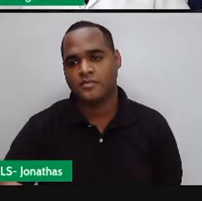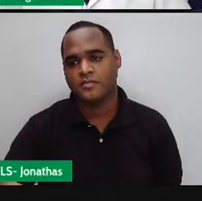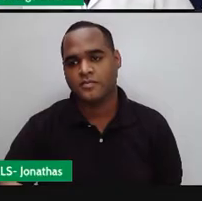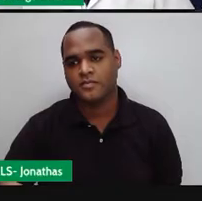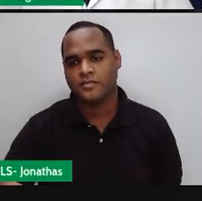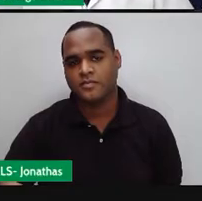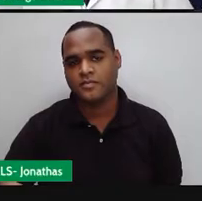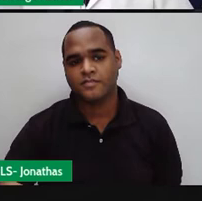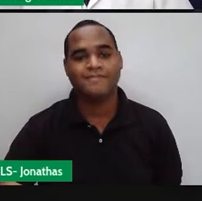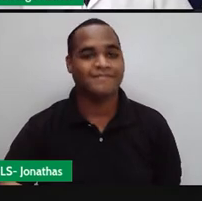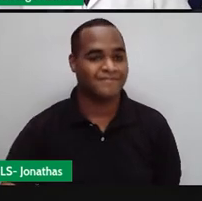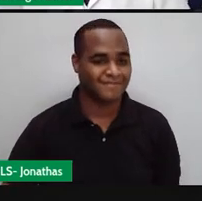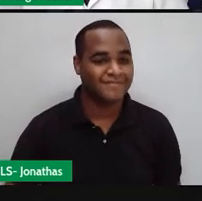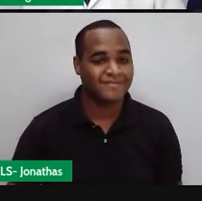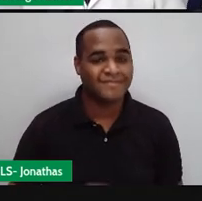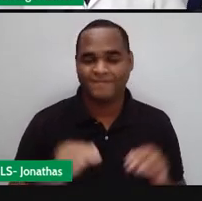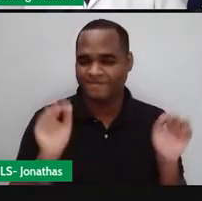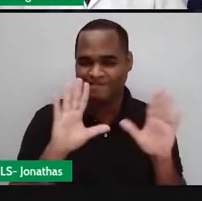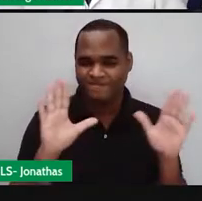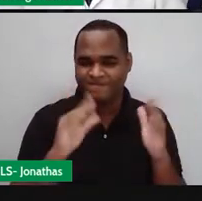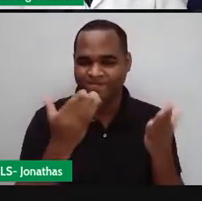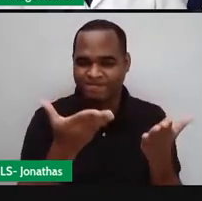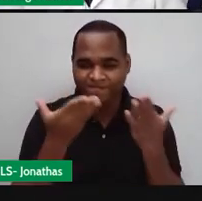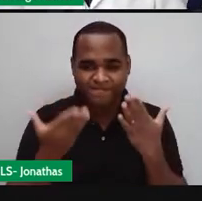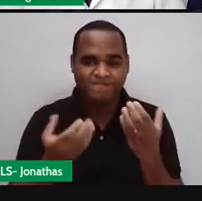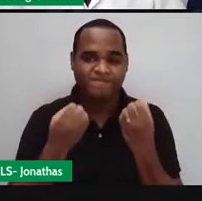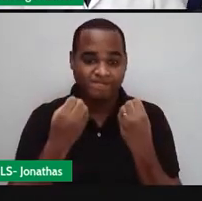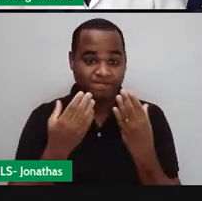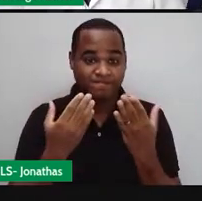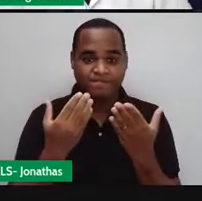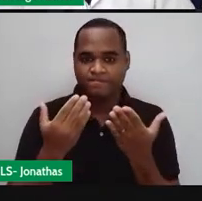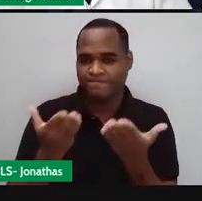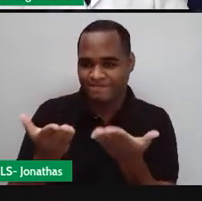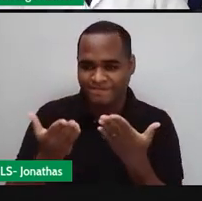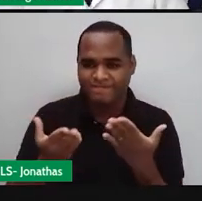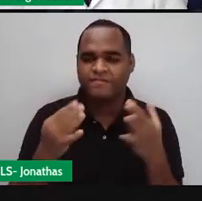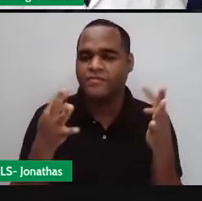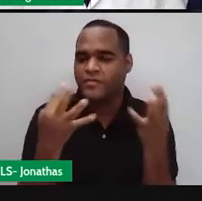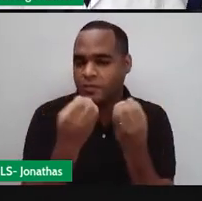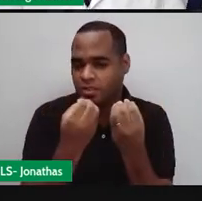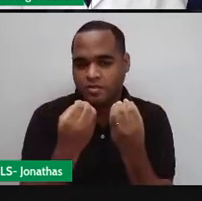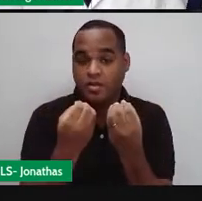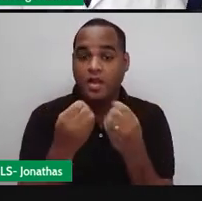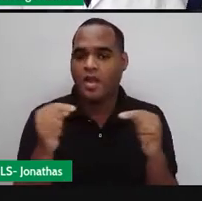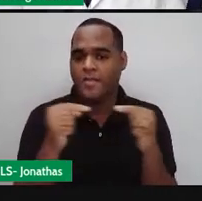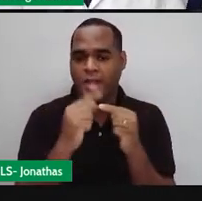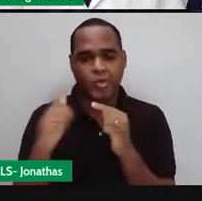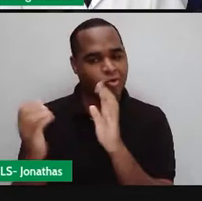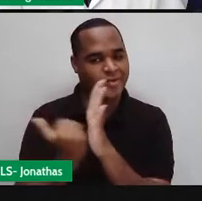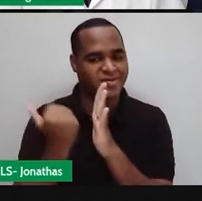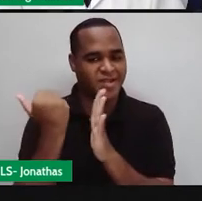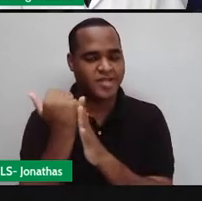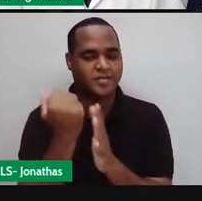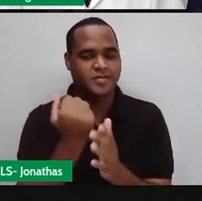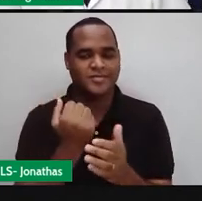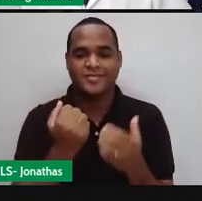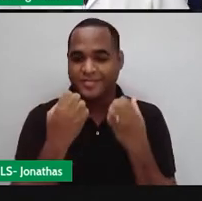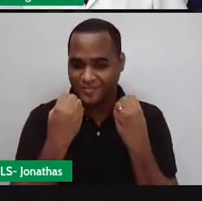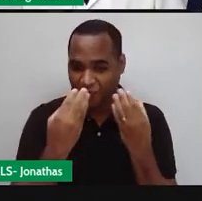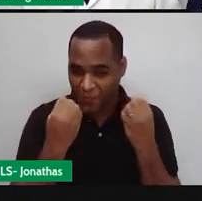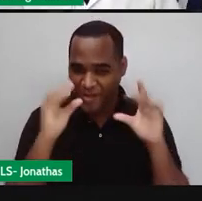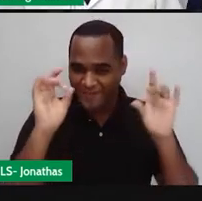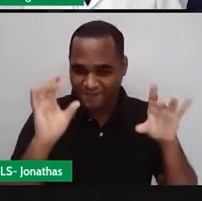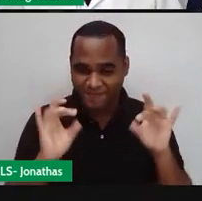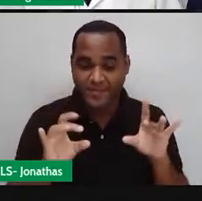Olá, sejam bem-vindos, sejam bem-vindas a mais uma de nossas aulas, que bacana,